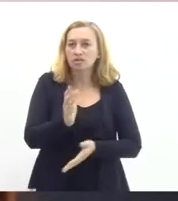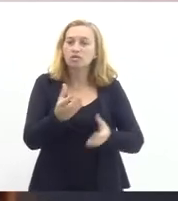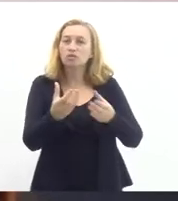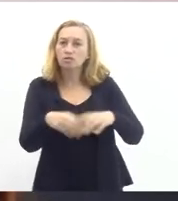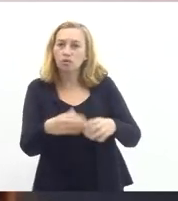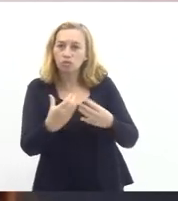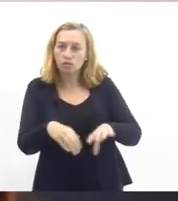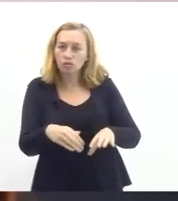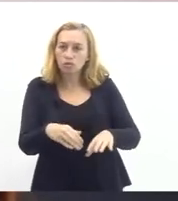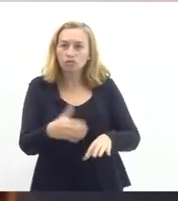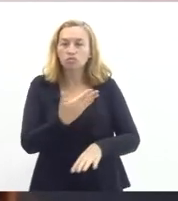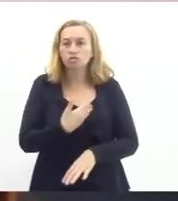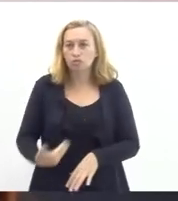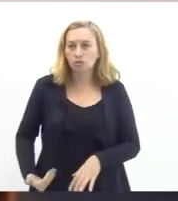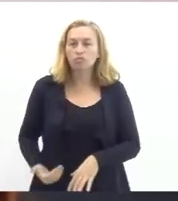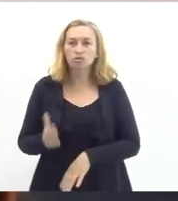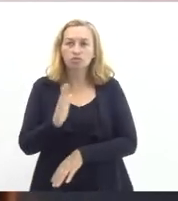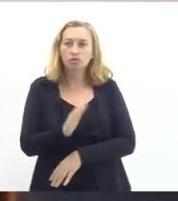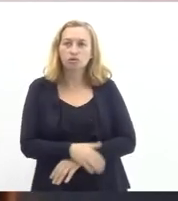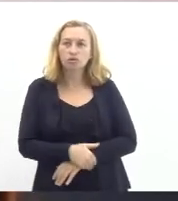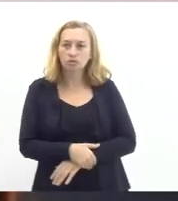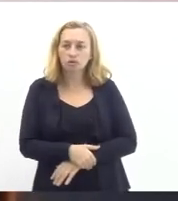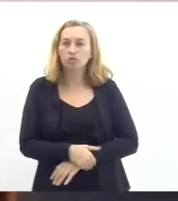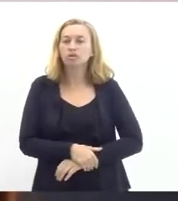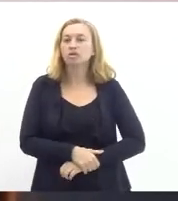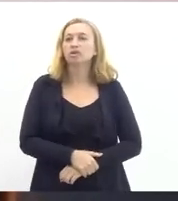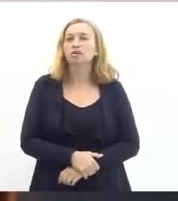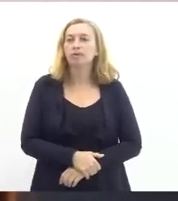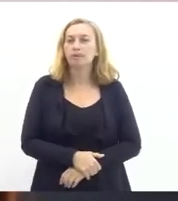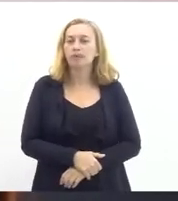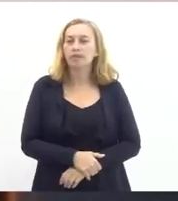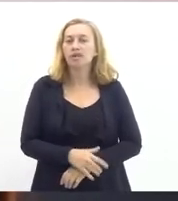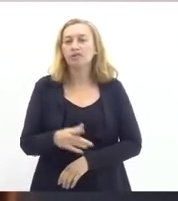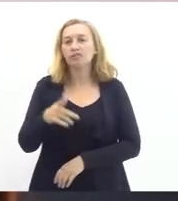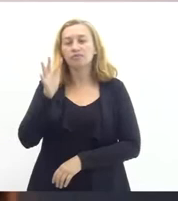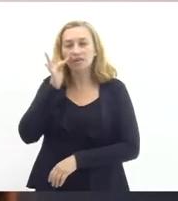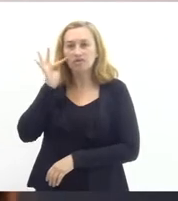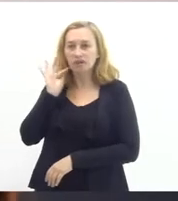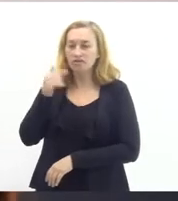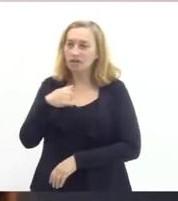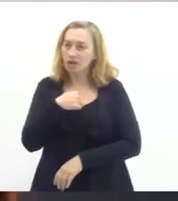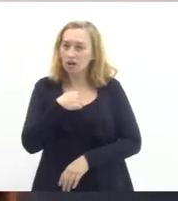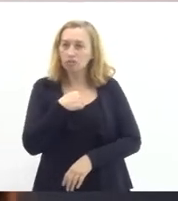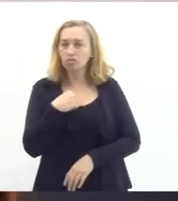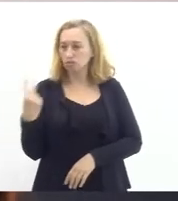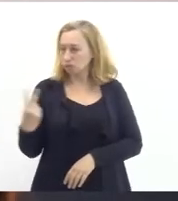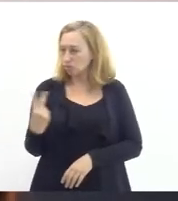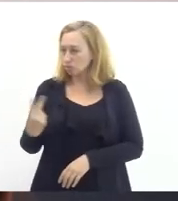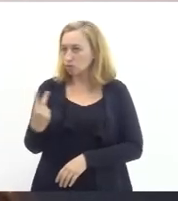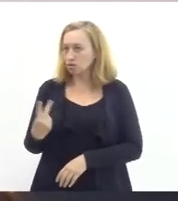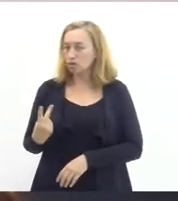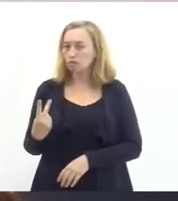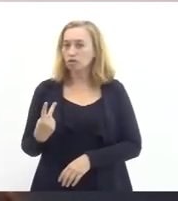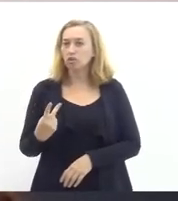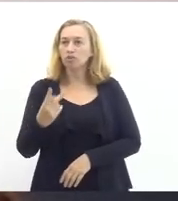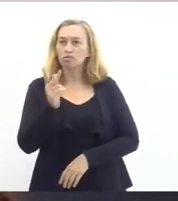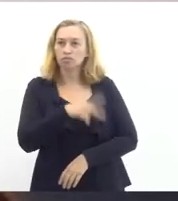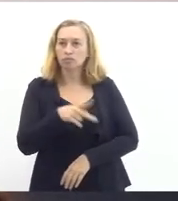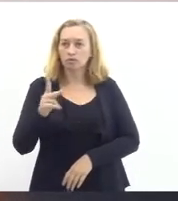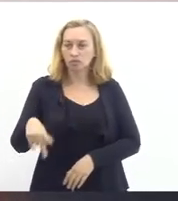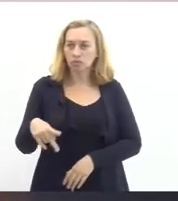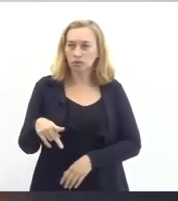que se submeteram ao crivo do concurso. Flávio e eu somos também professores de redes públicas, no